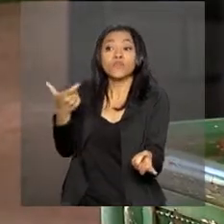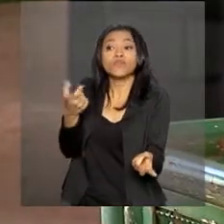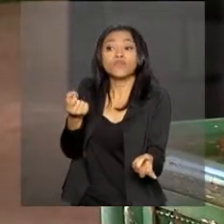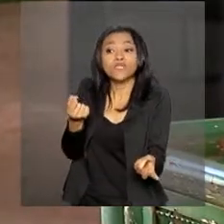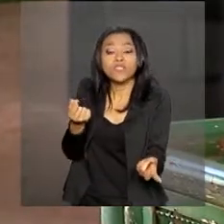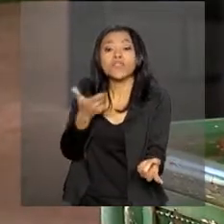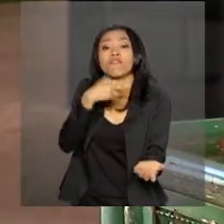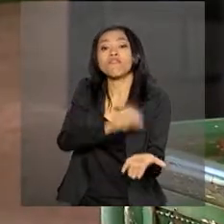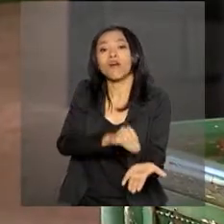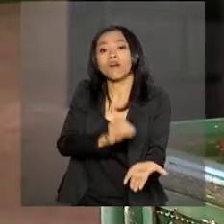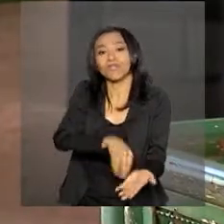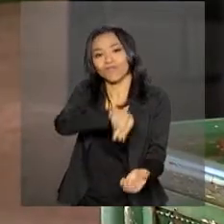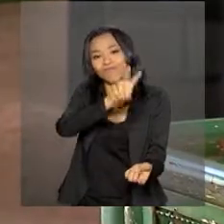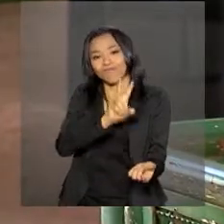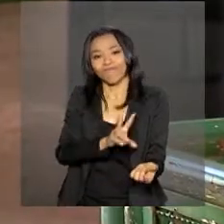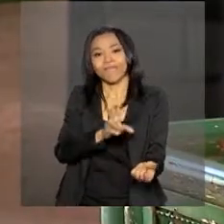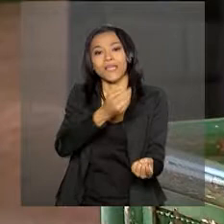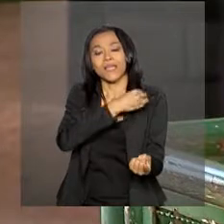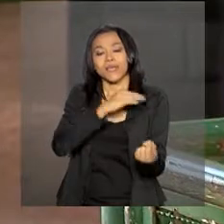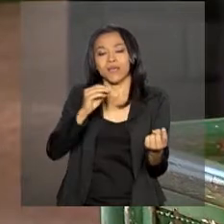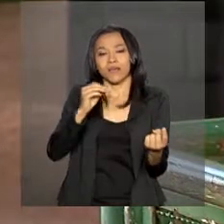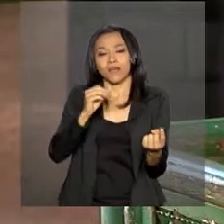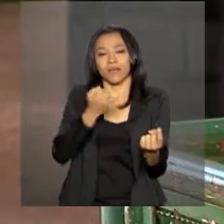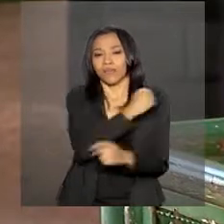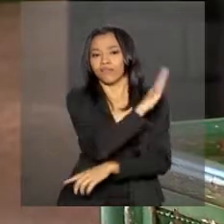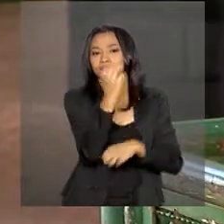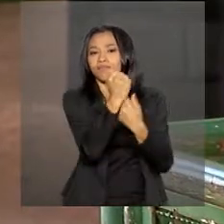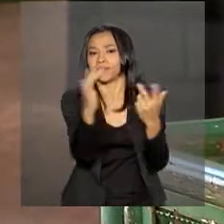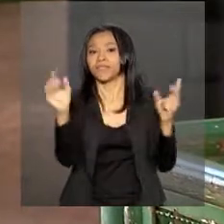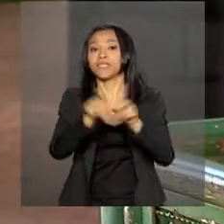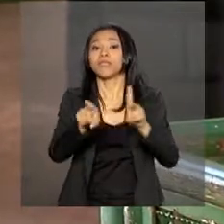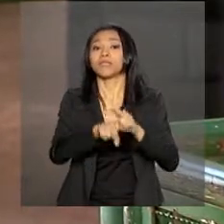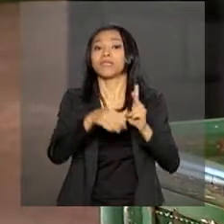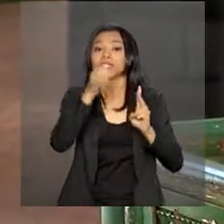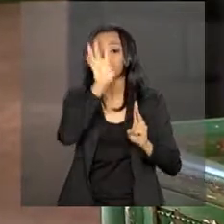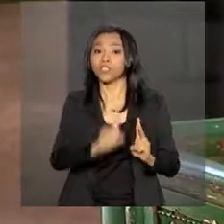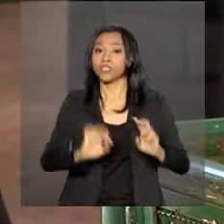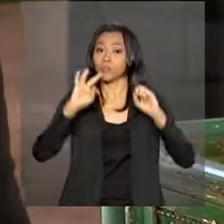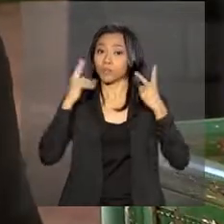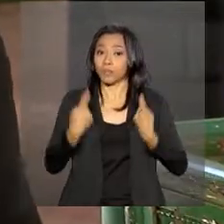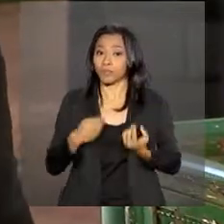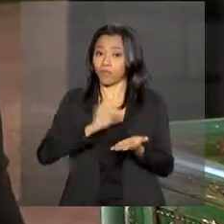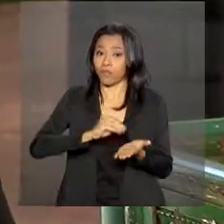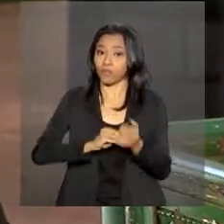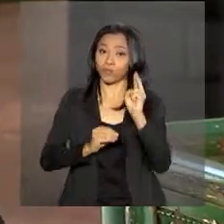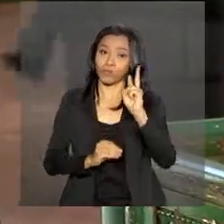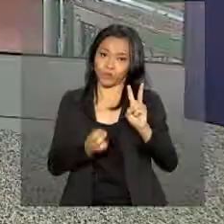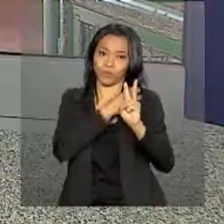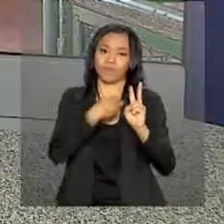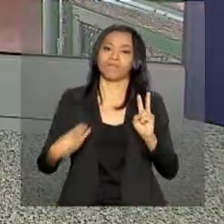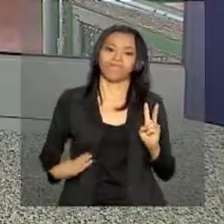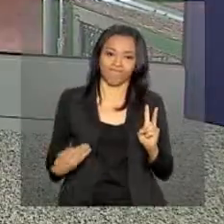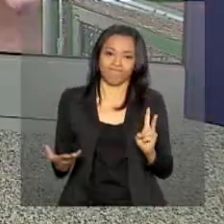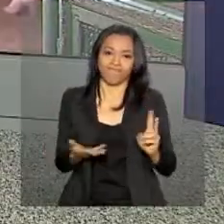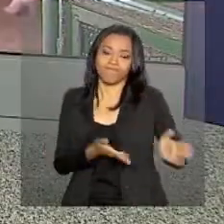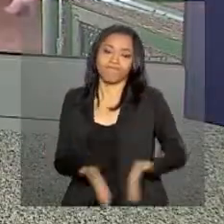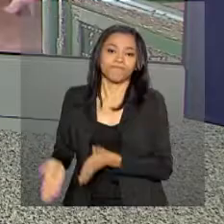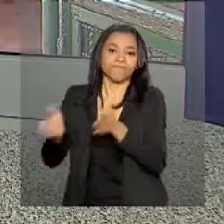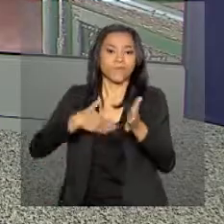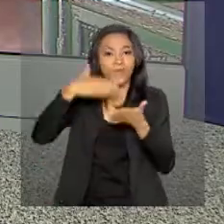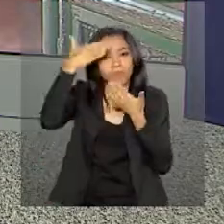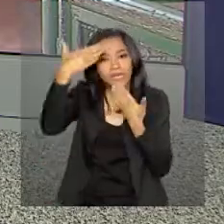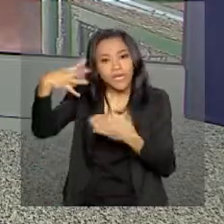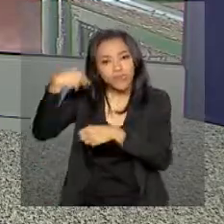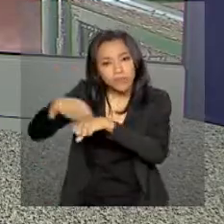quem serão aí os ministros de meio ambiente e direitos humanos. Renata, voltamos com você. Obrigada pelas informações,